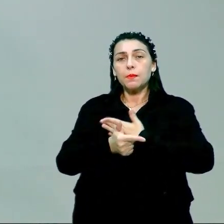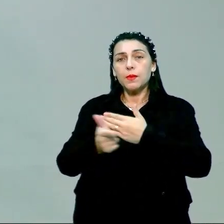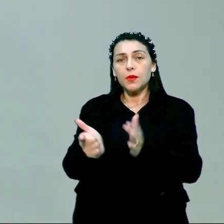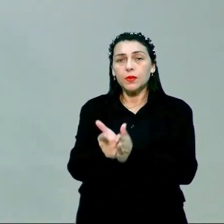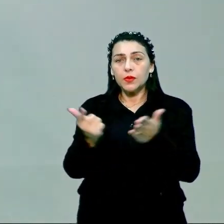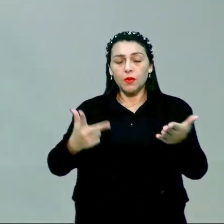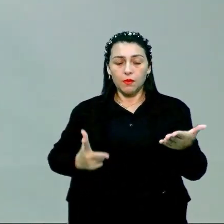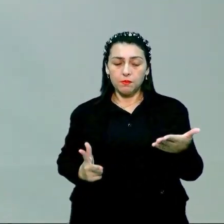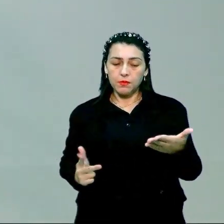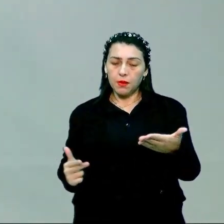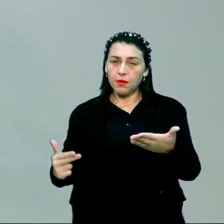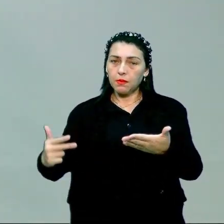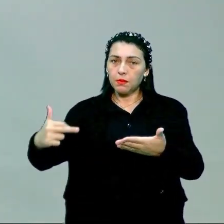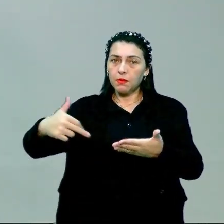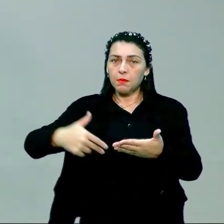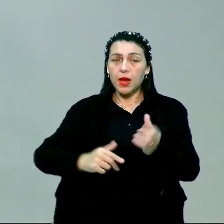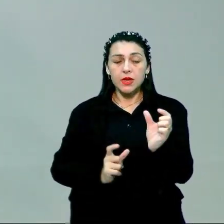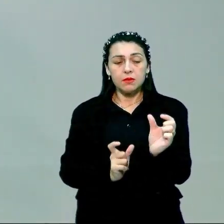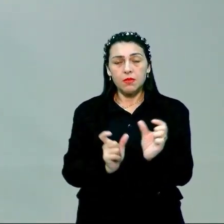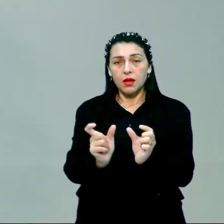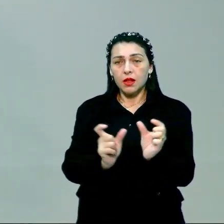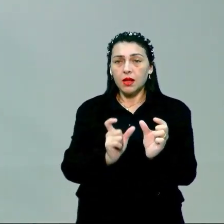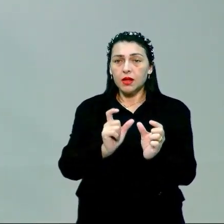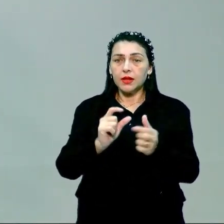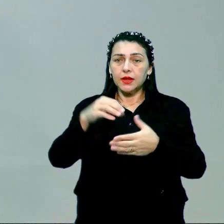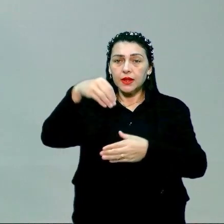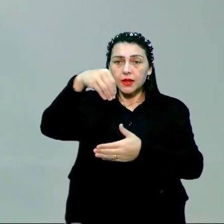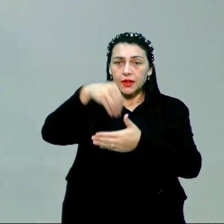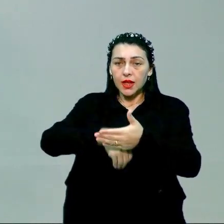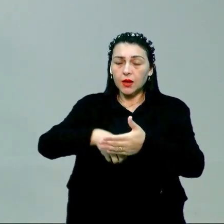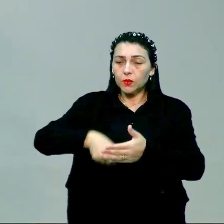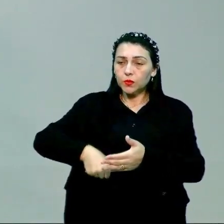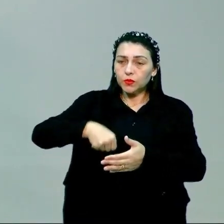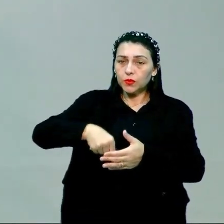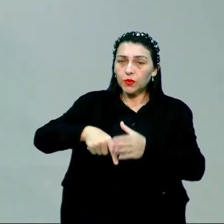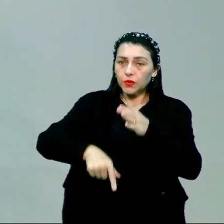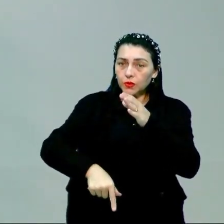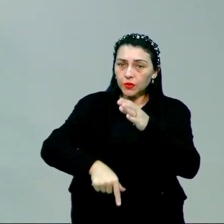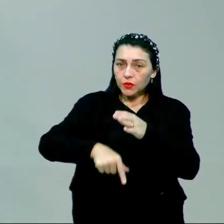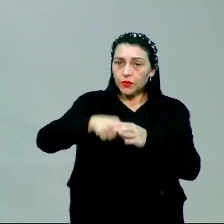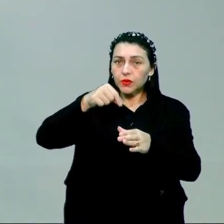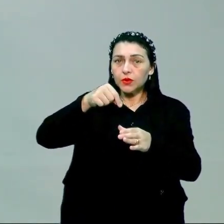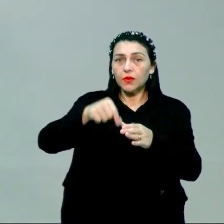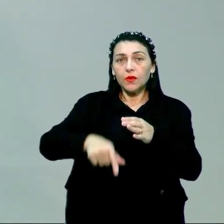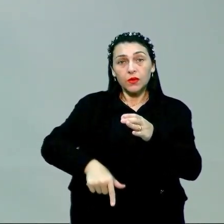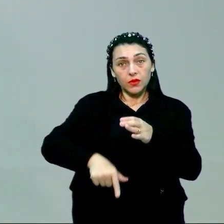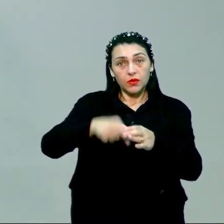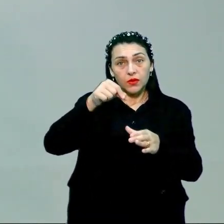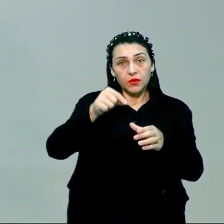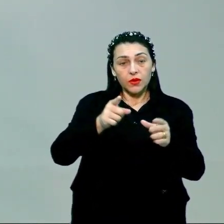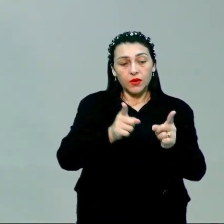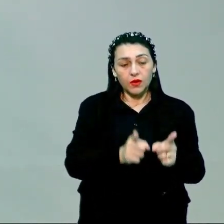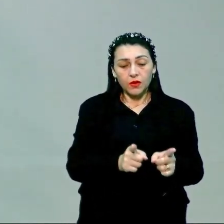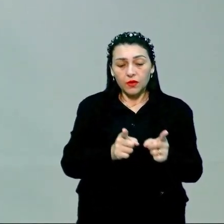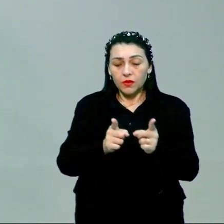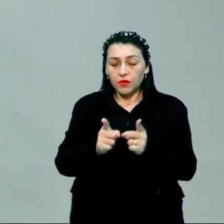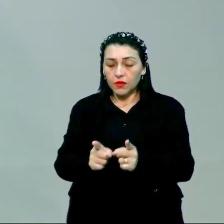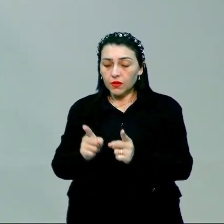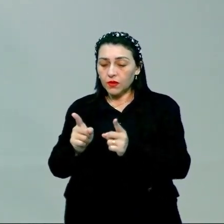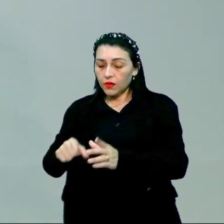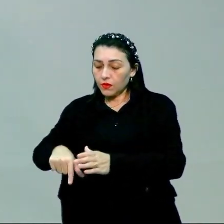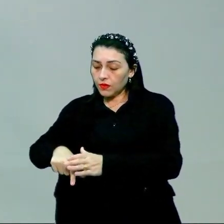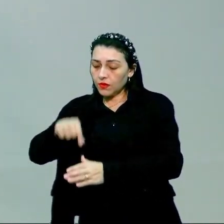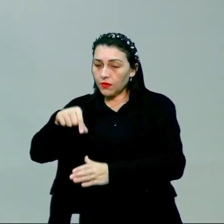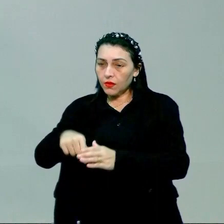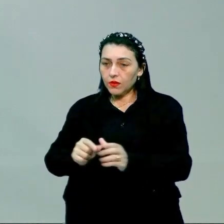recortava ali as palavras, colocava dentro de um saco e tirava, na sequência que você fosse tirando daquele saco